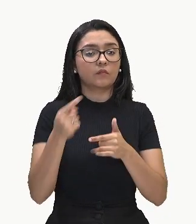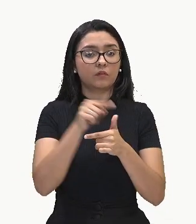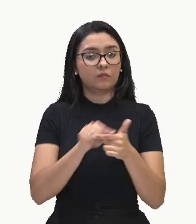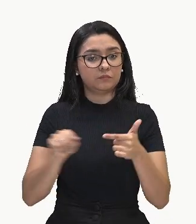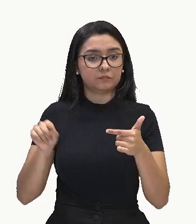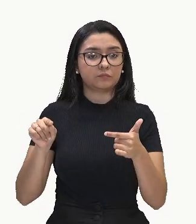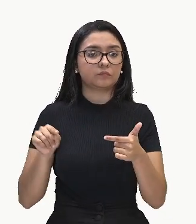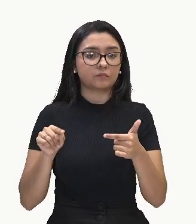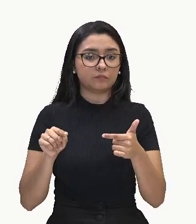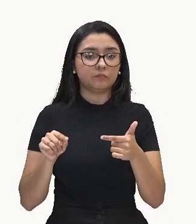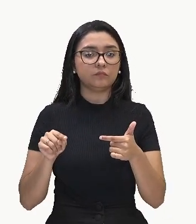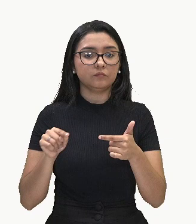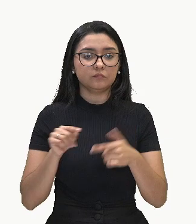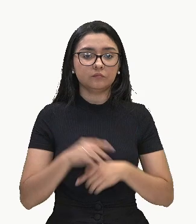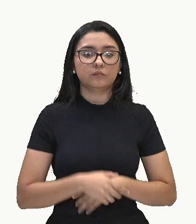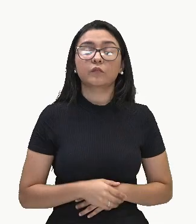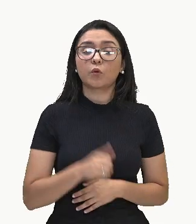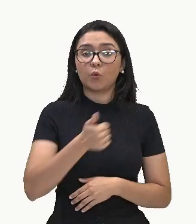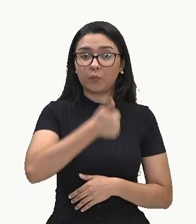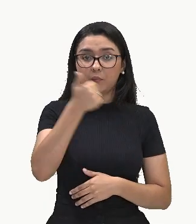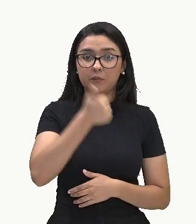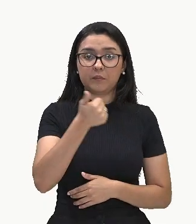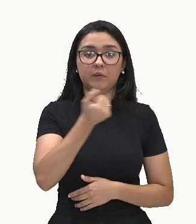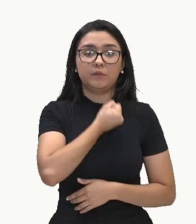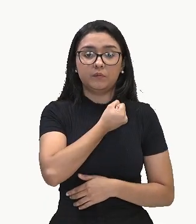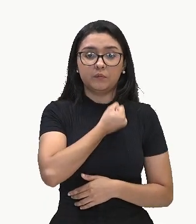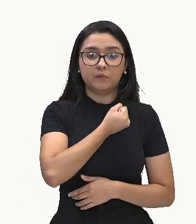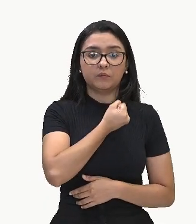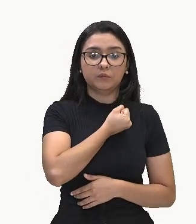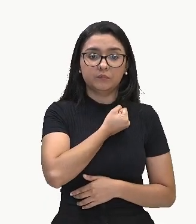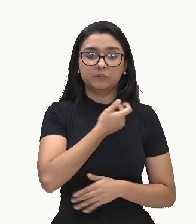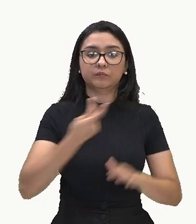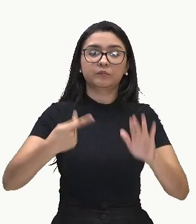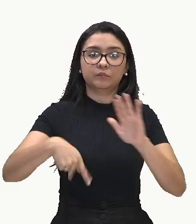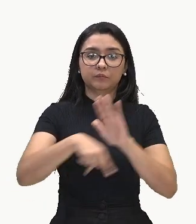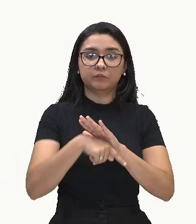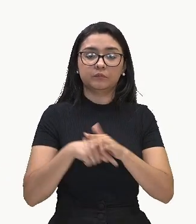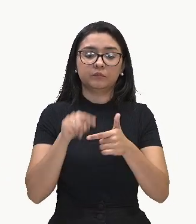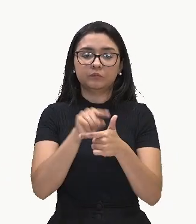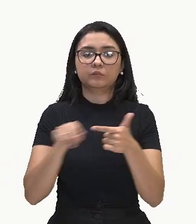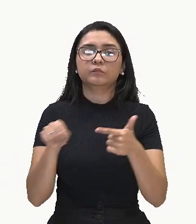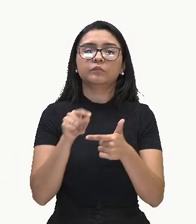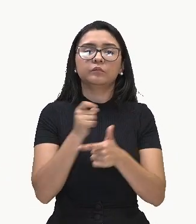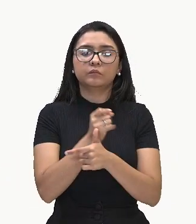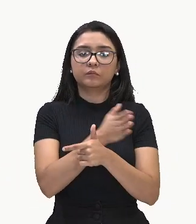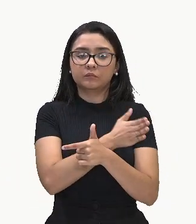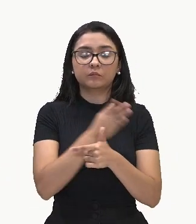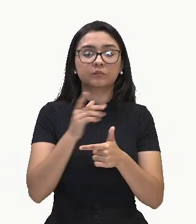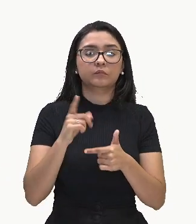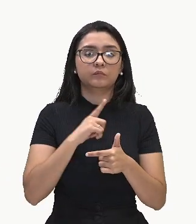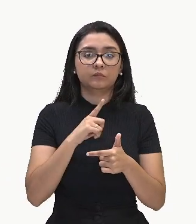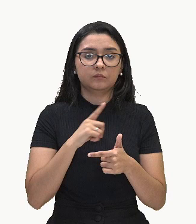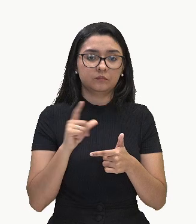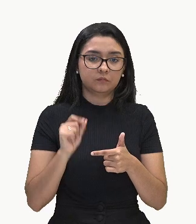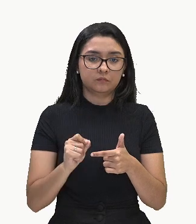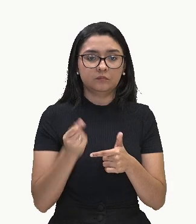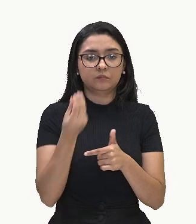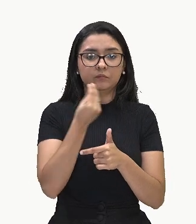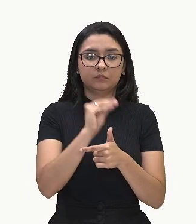o primeiro termo do dividendo, ou seja, do meu